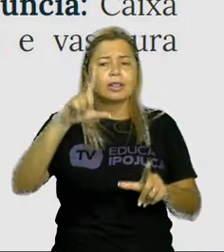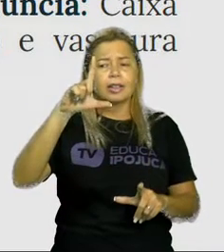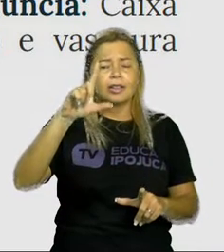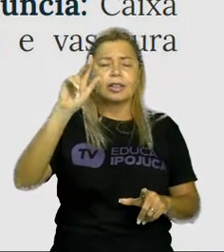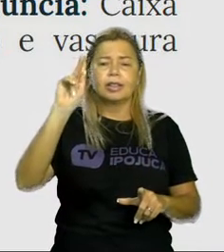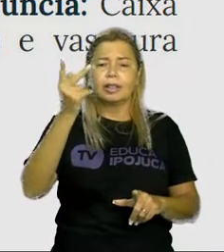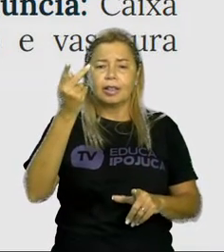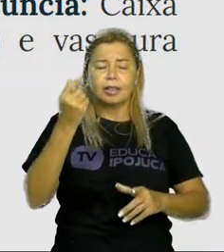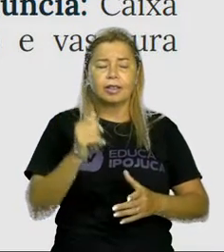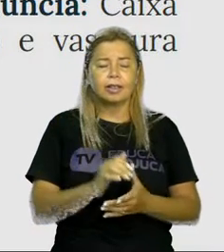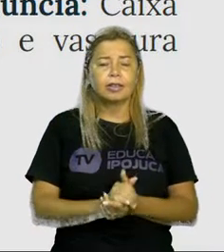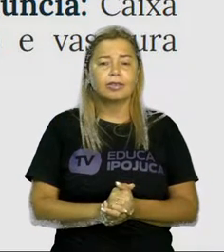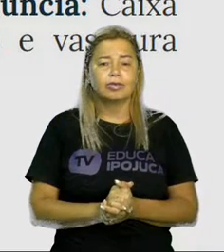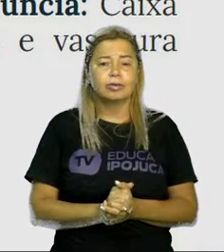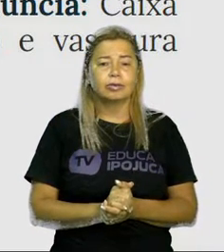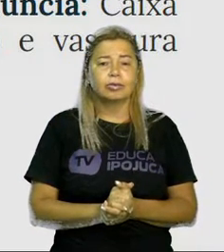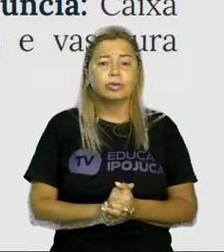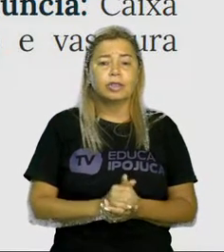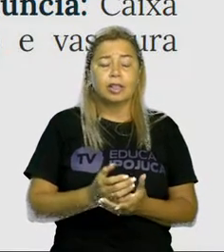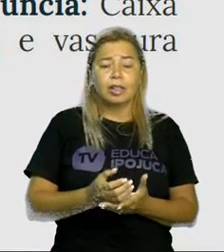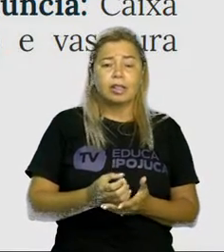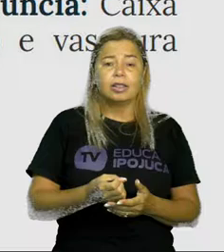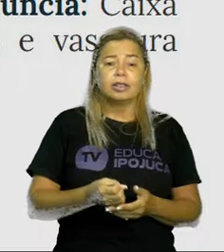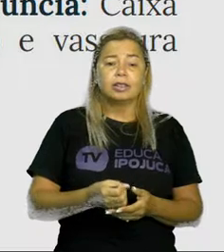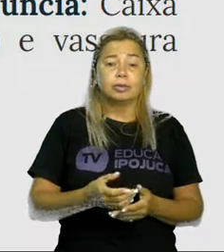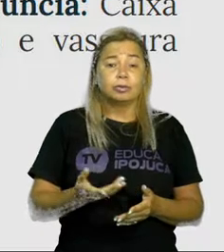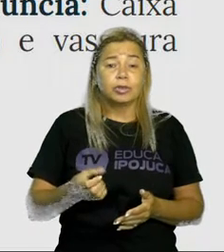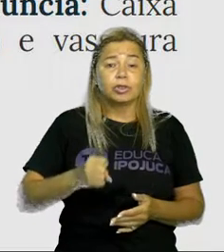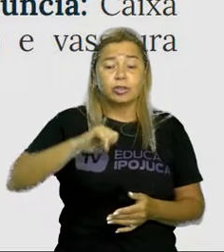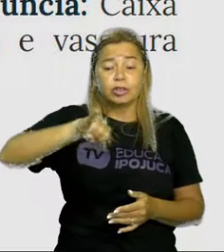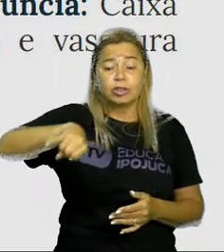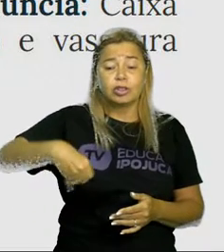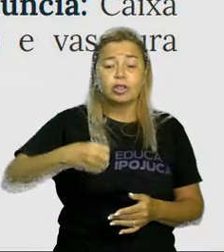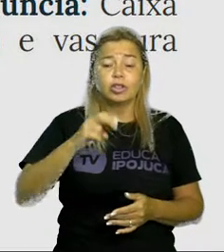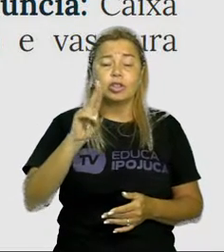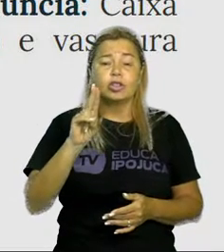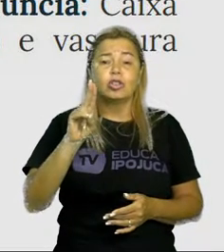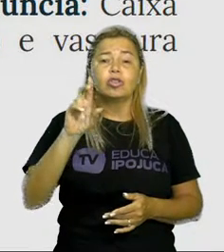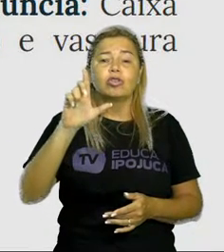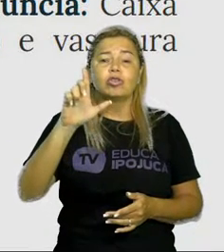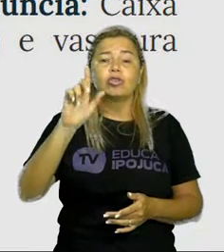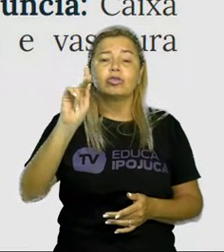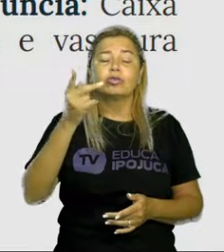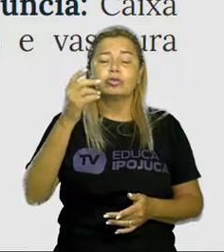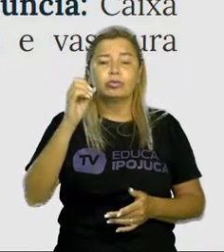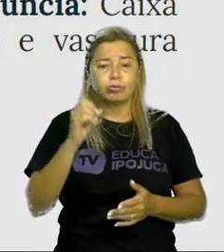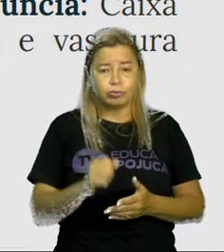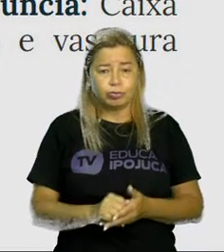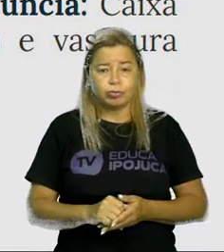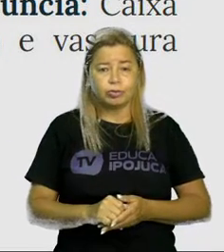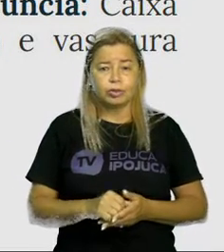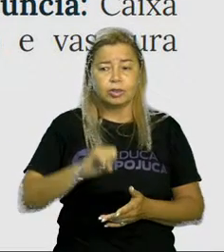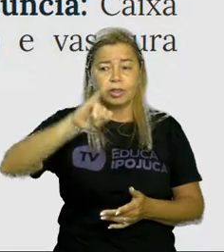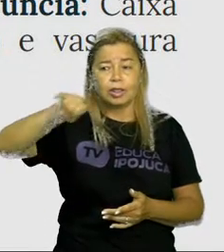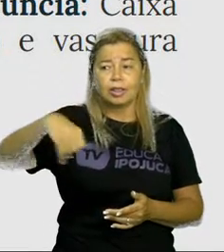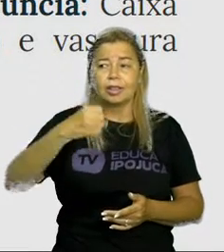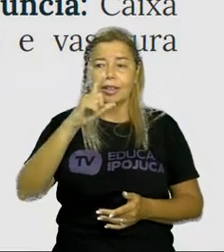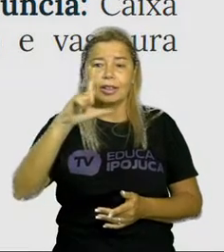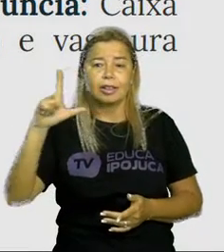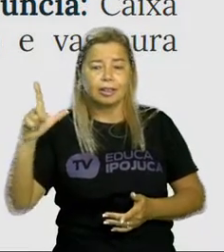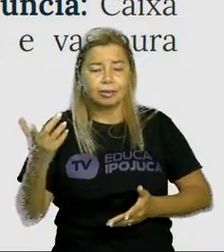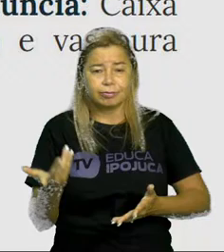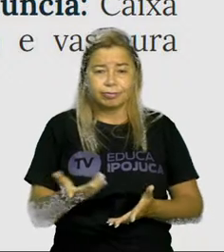ditongos. Por exemplo, julio. Muita gente confunde com julio. Família